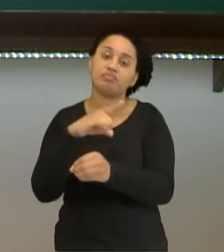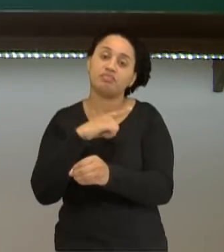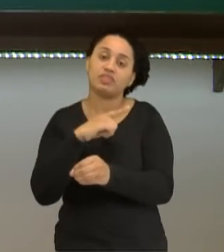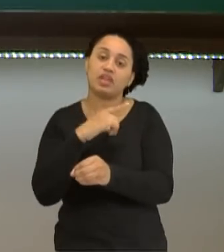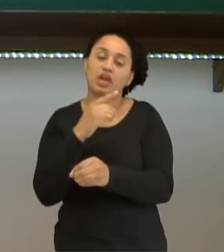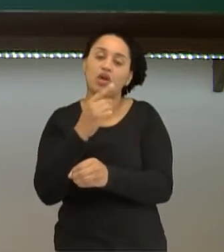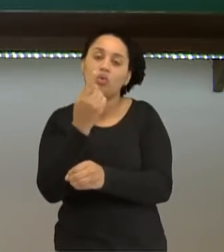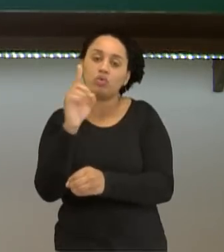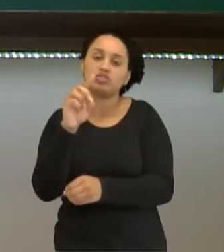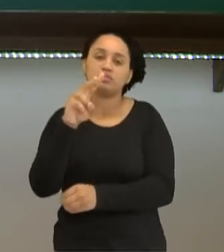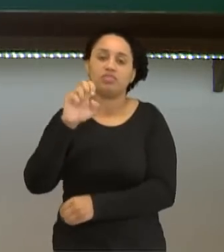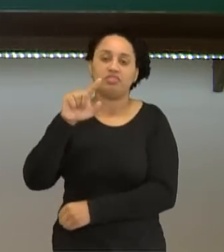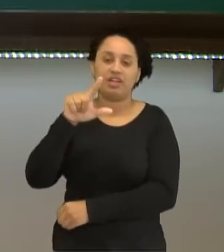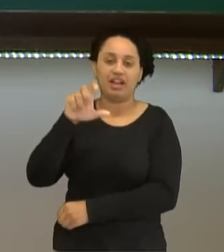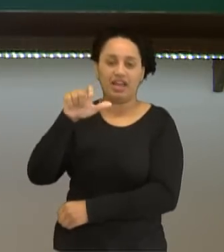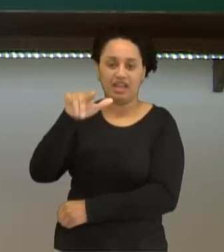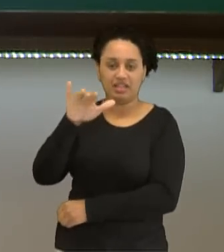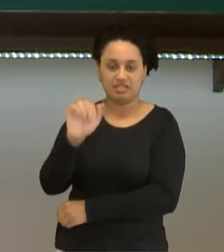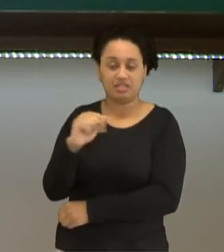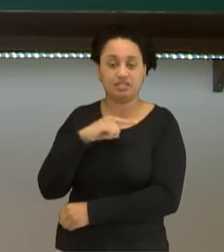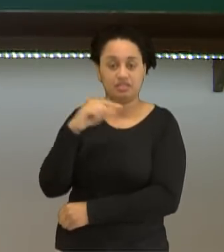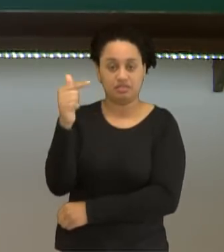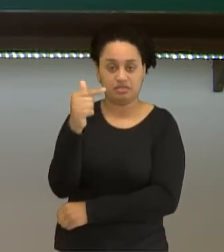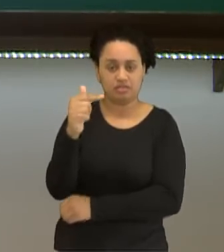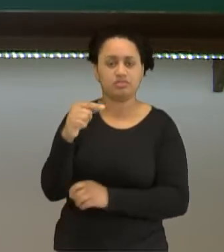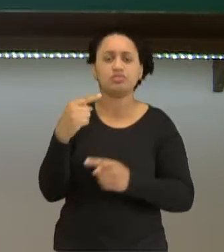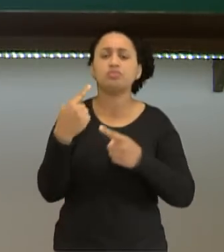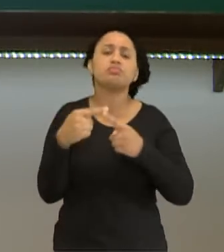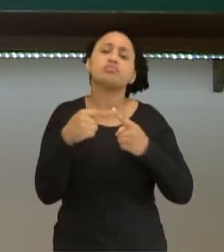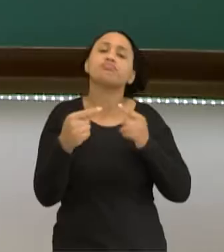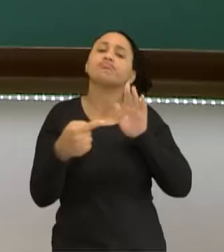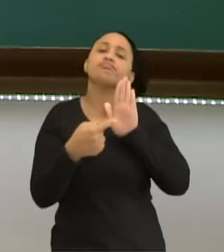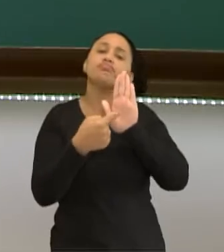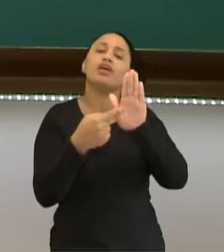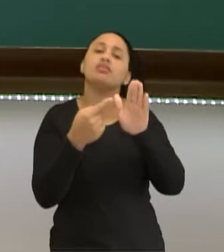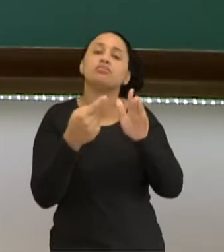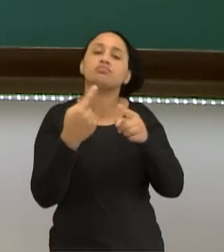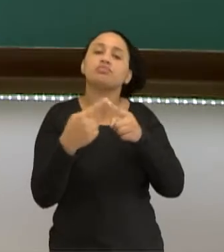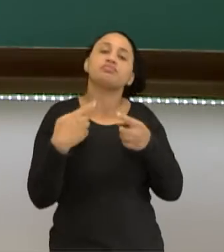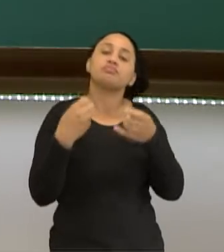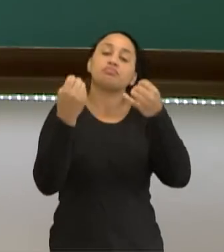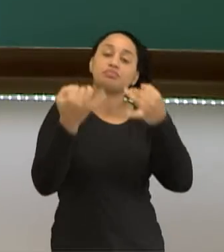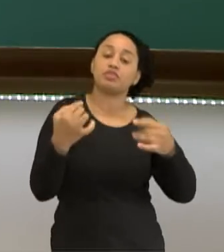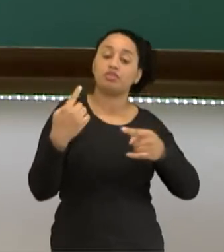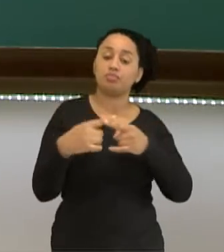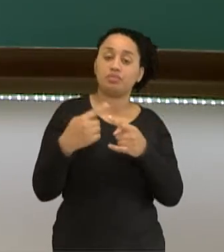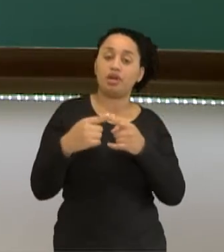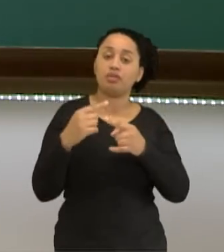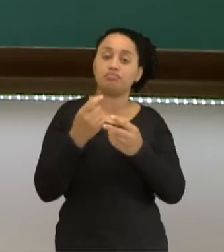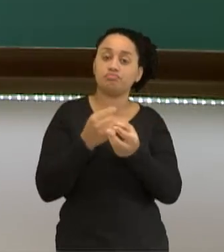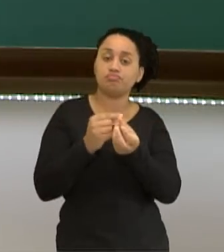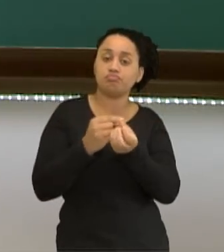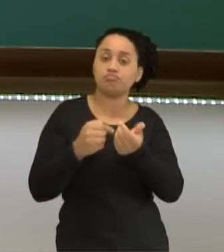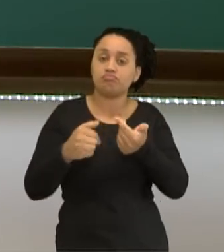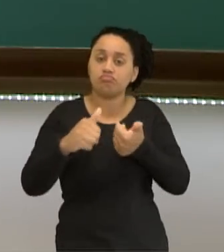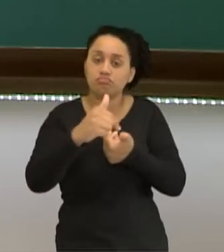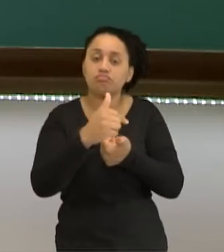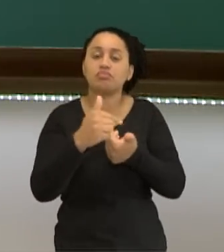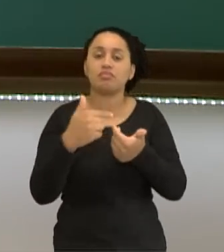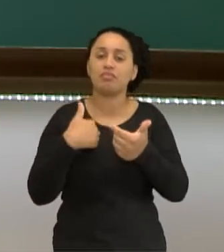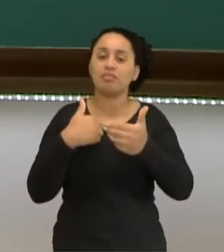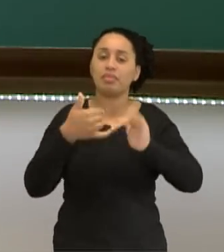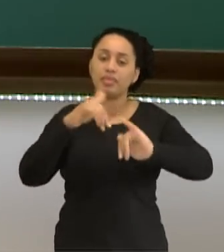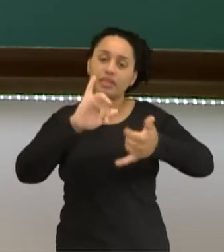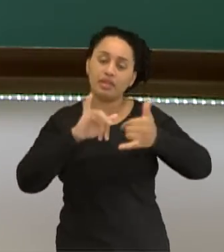a camada M com sete elétrons. Por que eu mostrei isso para vocês, gente? Porque é assim, os elementos químicos tendem a fazer